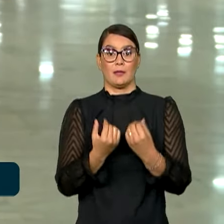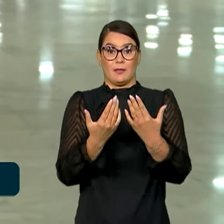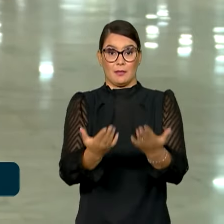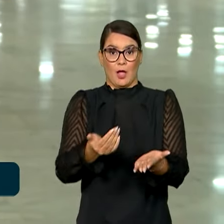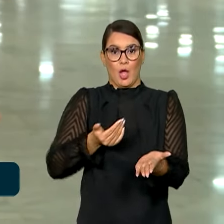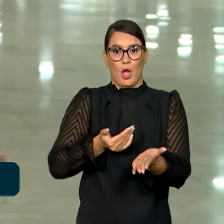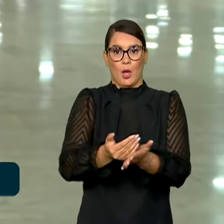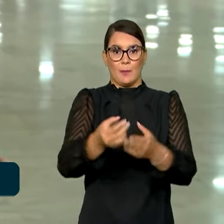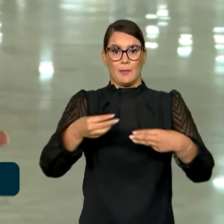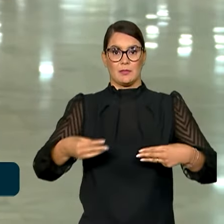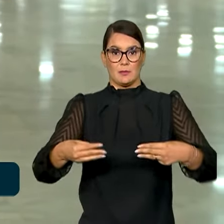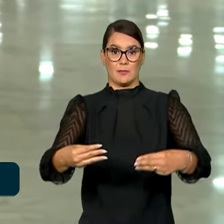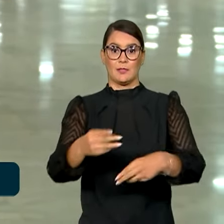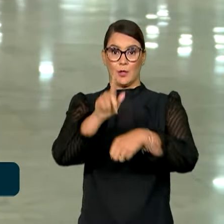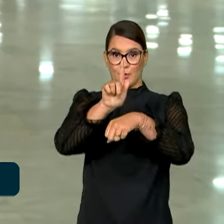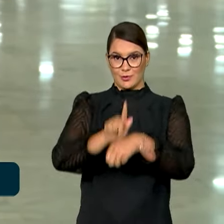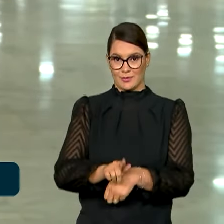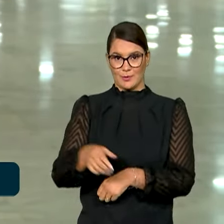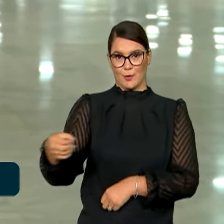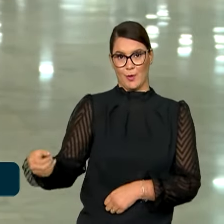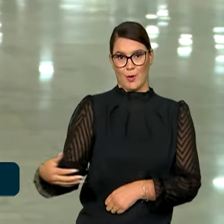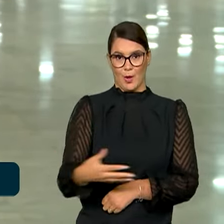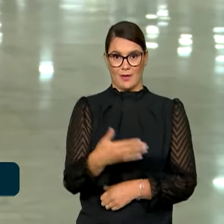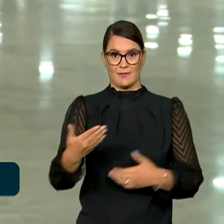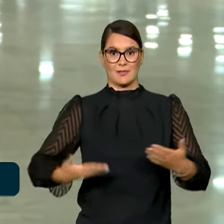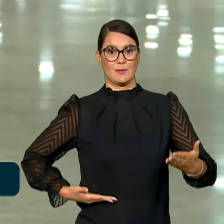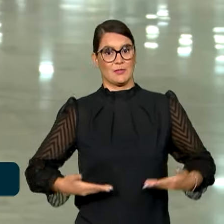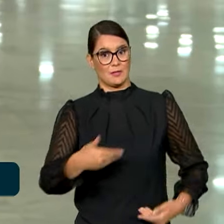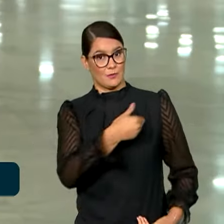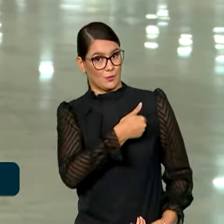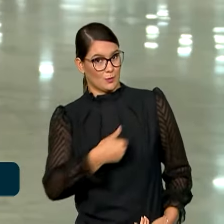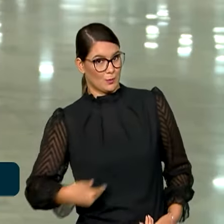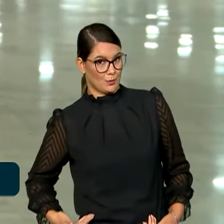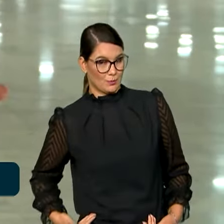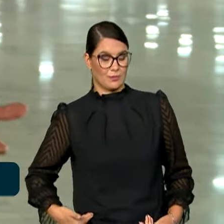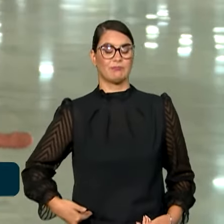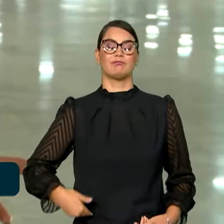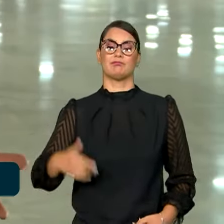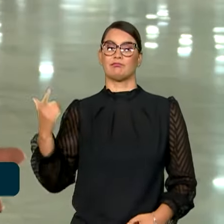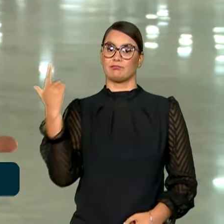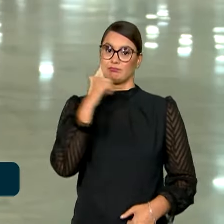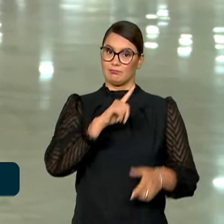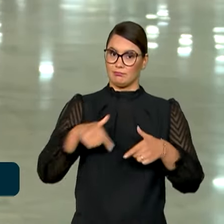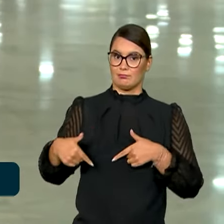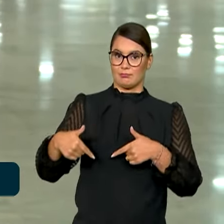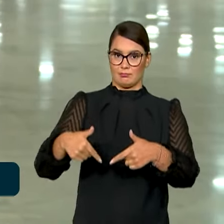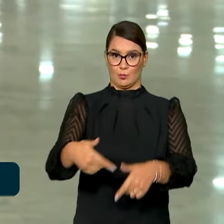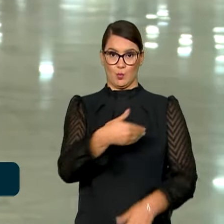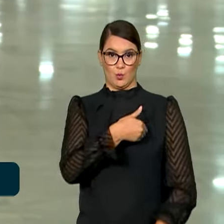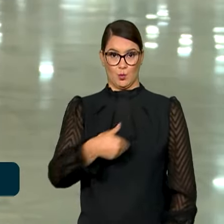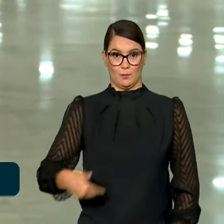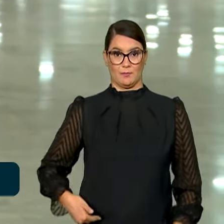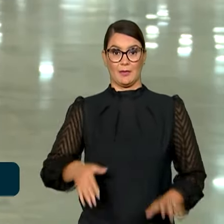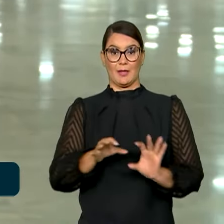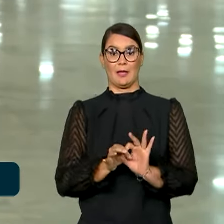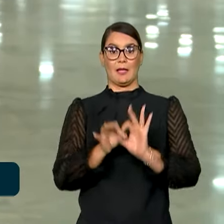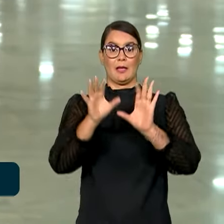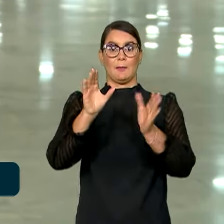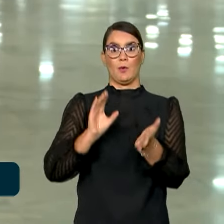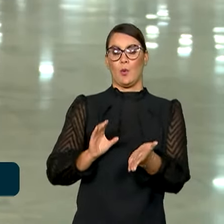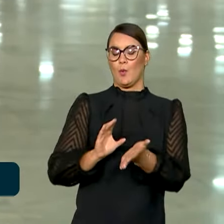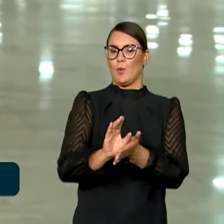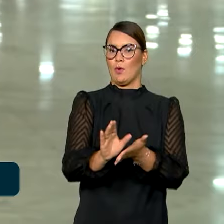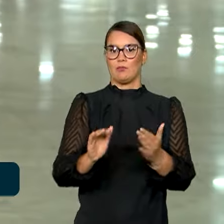feita pelo Ministério da Gestão e Inovação em Serviços Públicos. Para executar as ações, o governo liberou um crédito